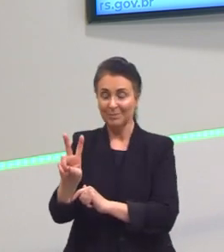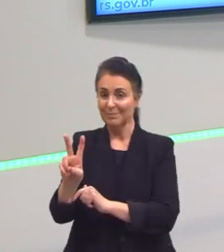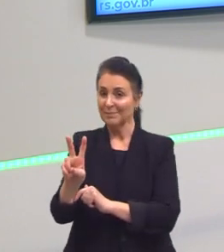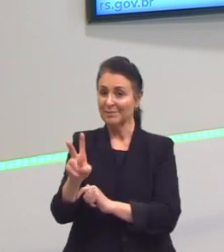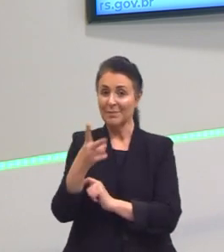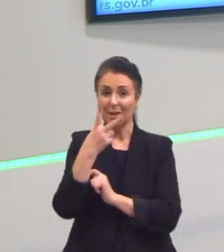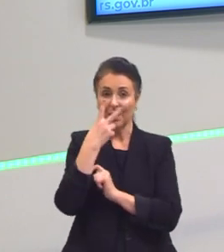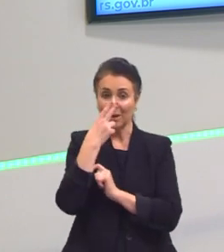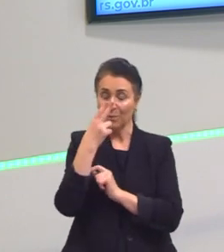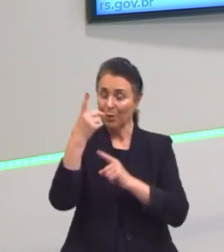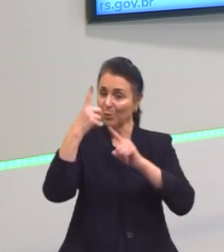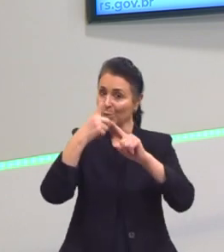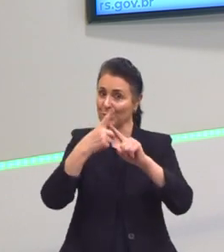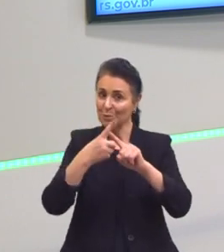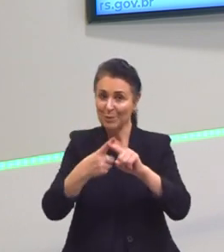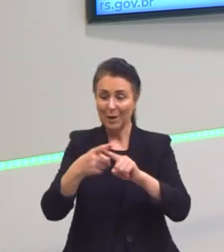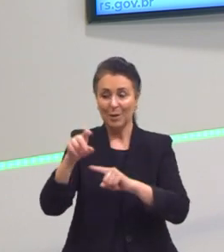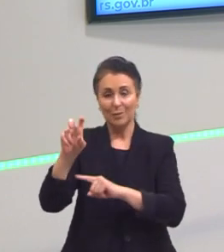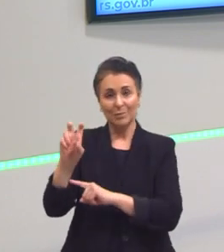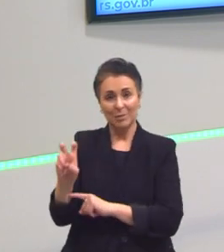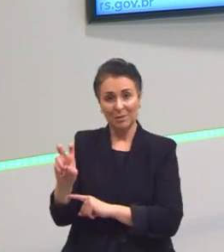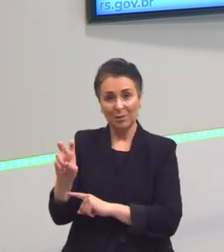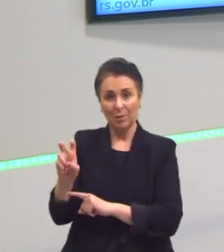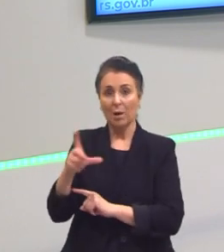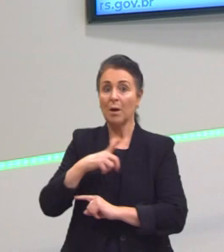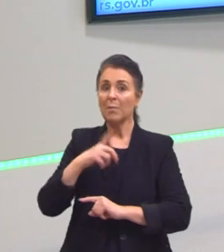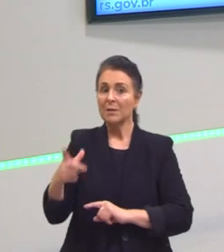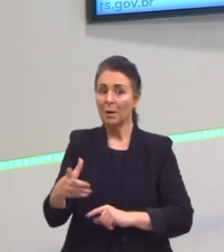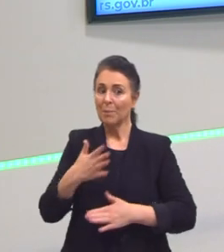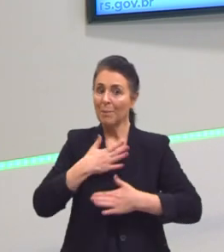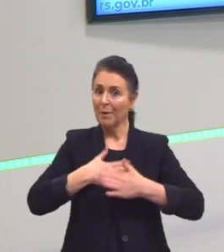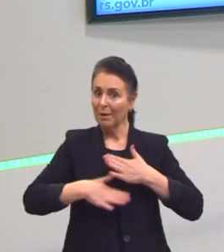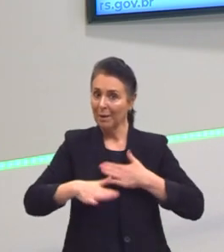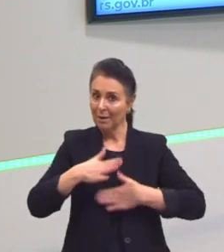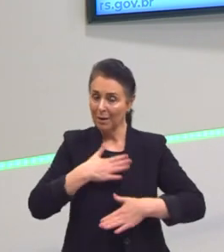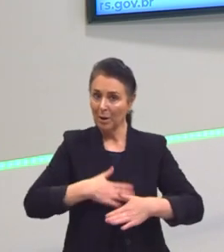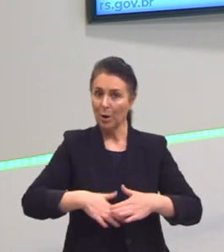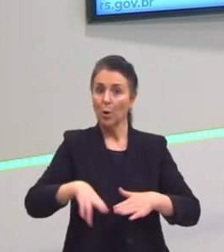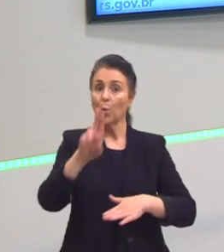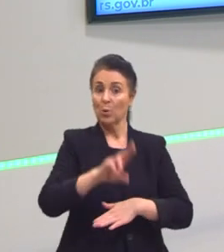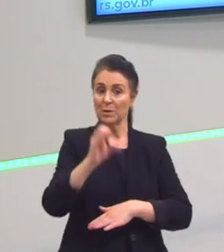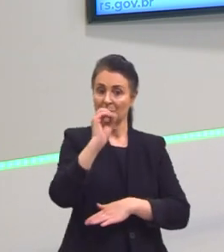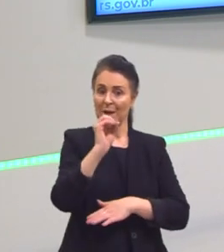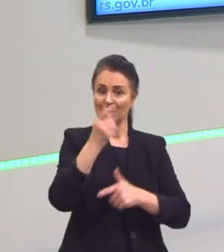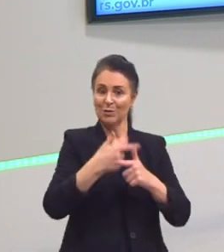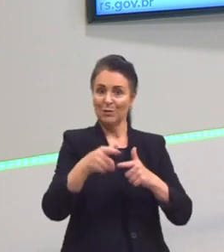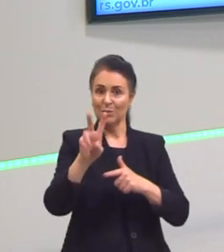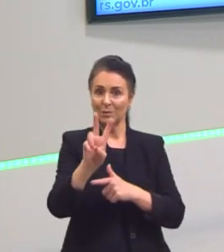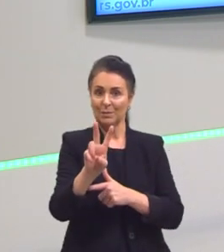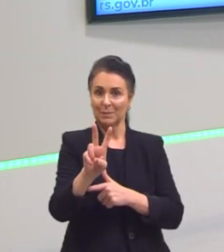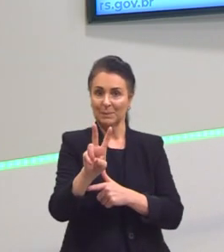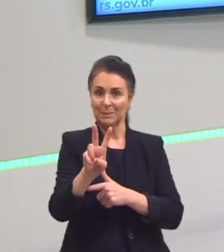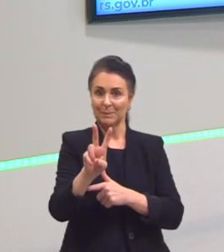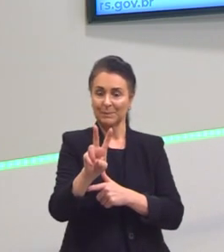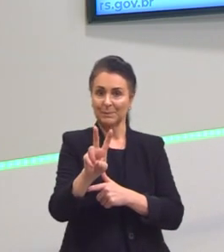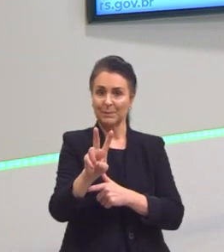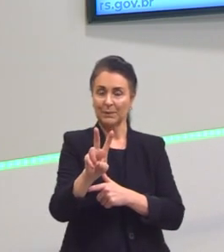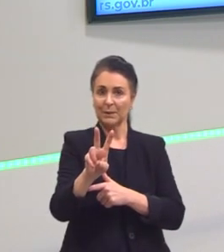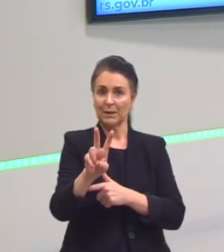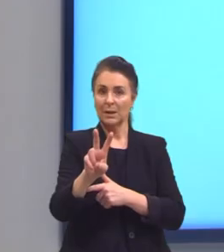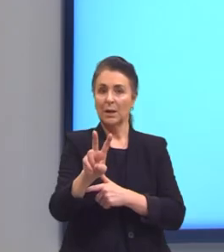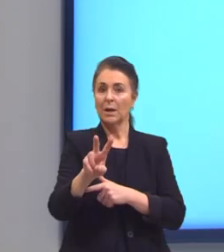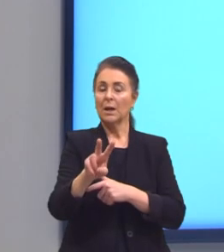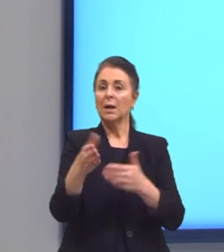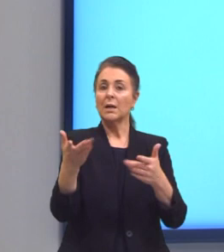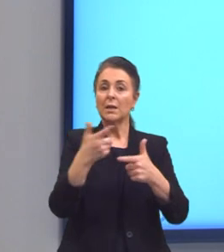coisa do que multiplicar por 5, só que é uma forma ali mais tranquila. Coloca o zerinho, divide por 2, tá? E aqui é